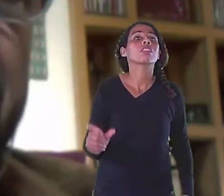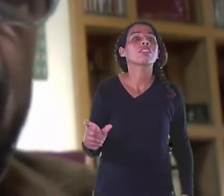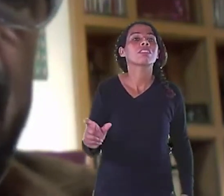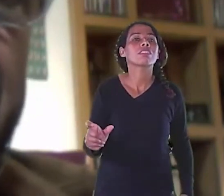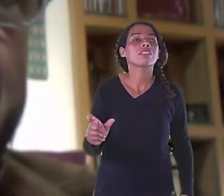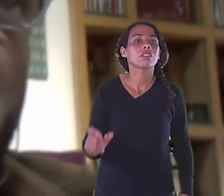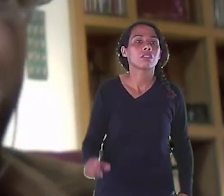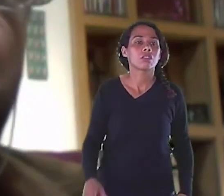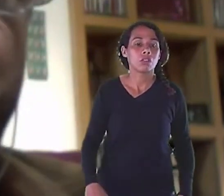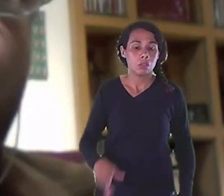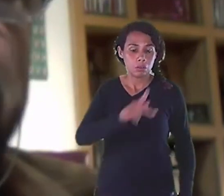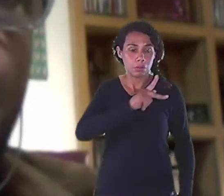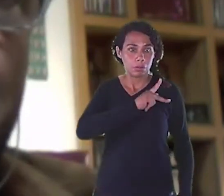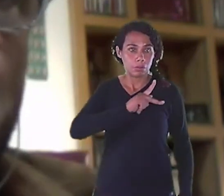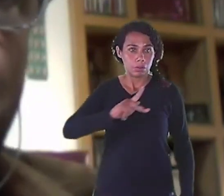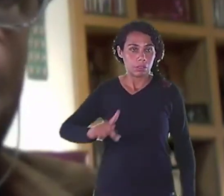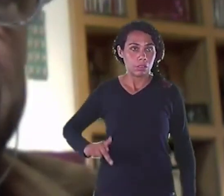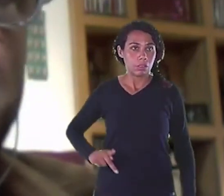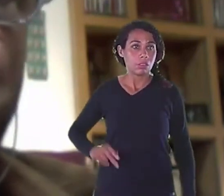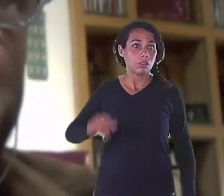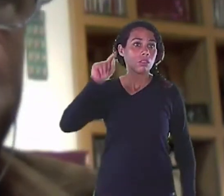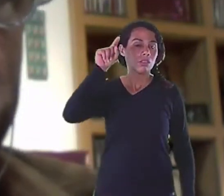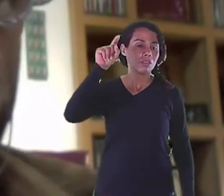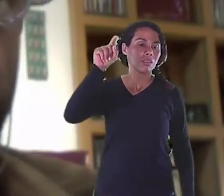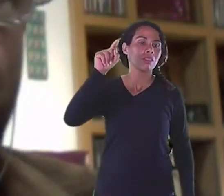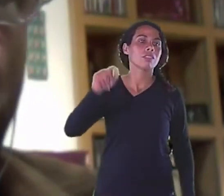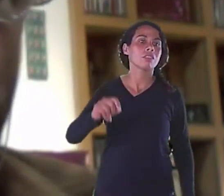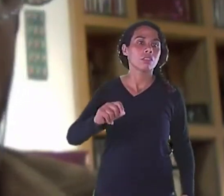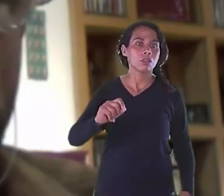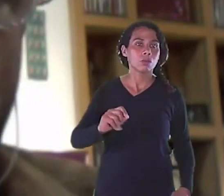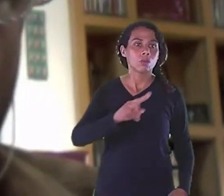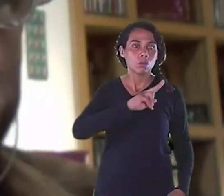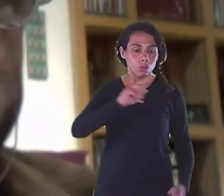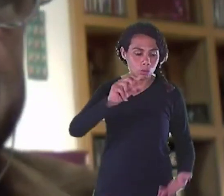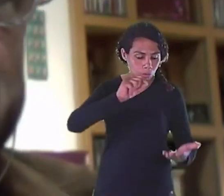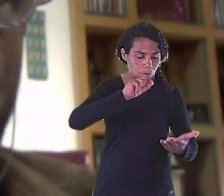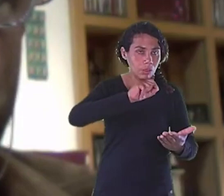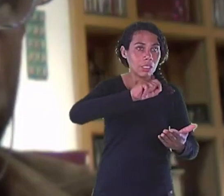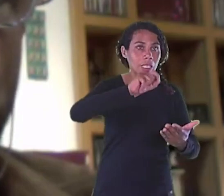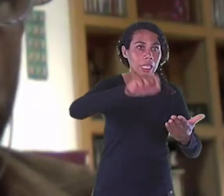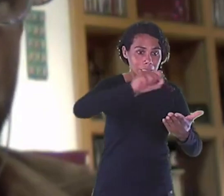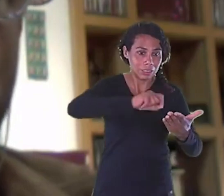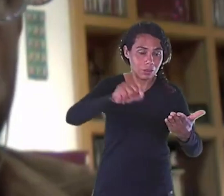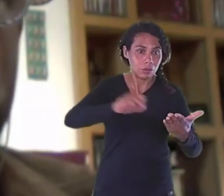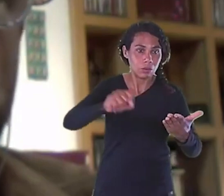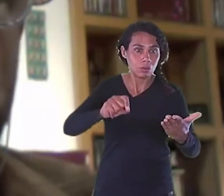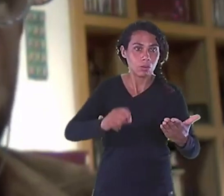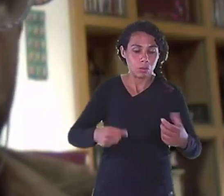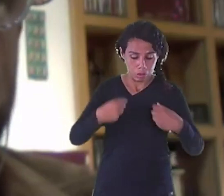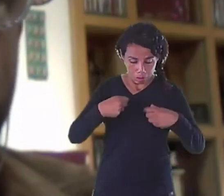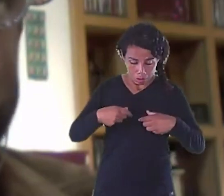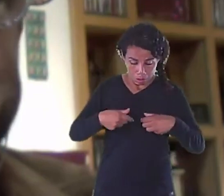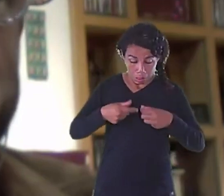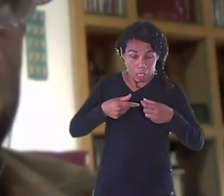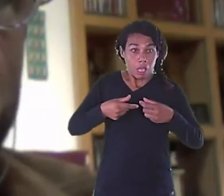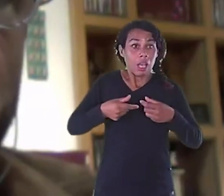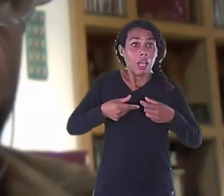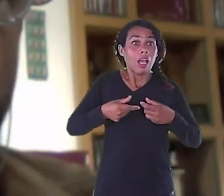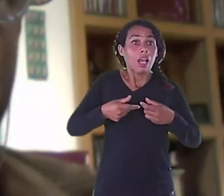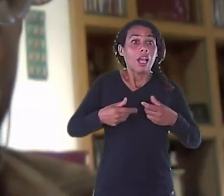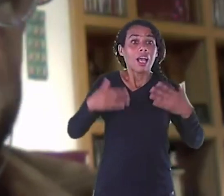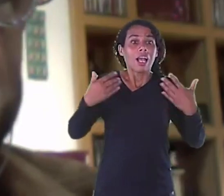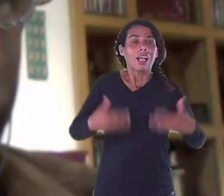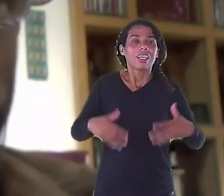concede A prova Ou não Ou seja No caso aqui Foi uma Uma distinção Do caro consul Dario Sabarese